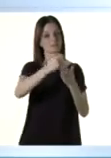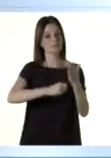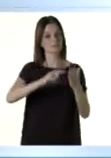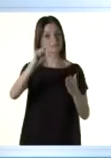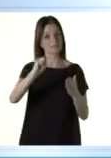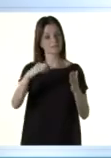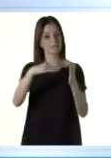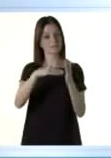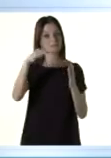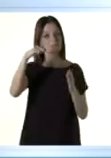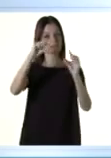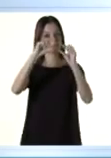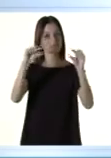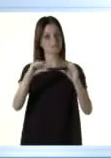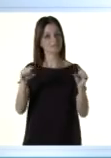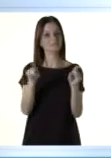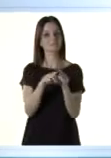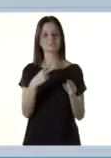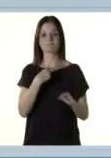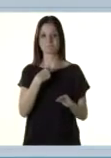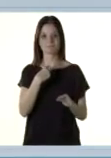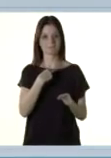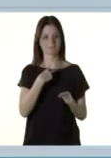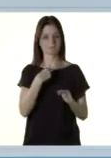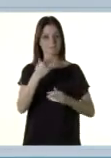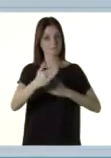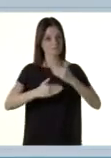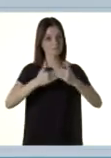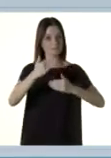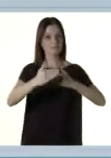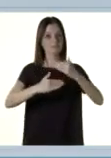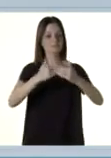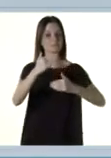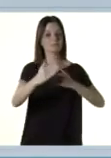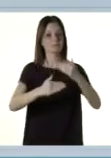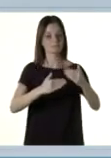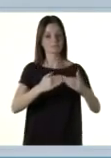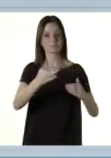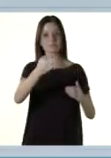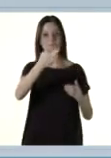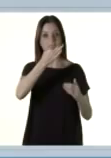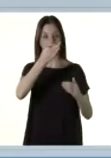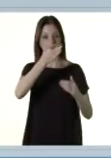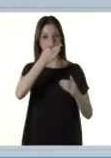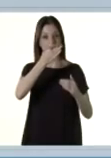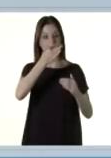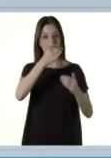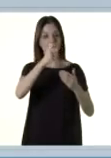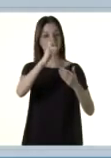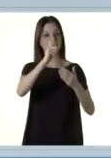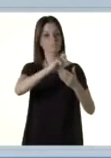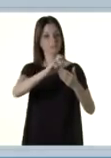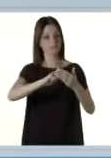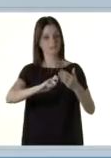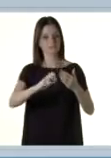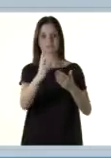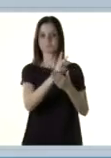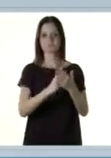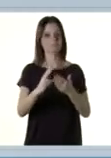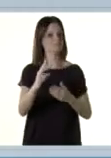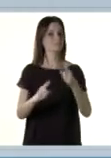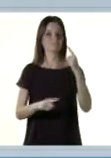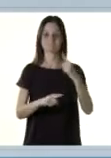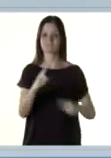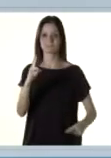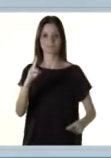pequeno, até sete linhas, também não vale. Desenvolva seus próprios argumentos e dê a sua opinião por escrito. Desenhos não